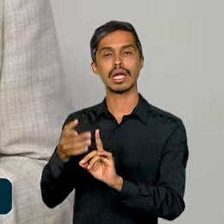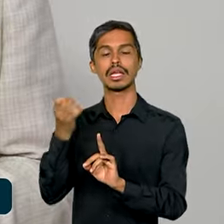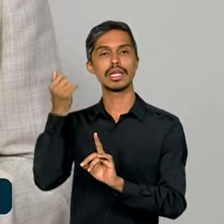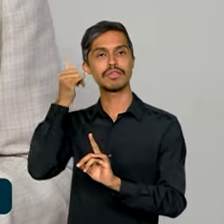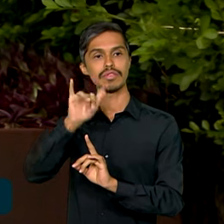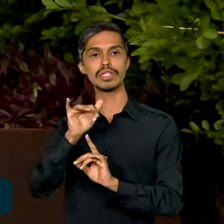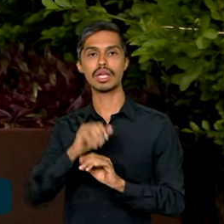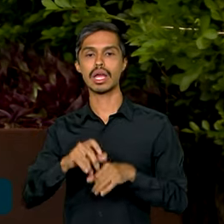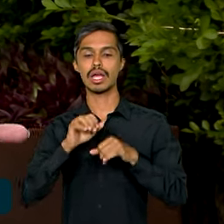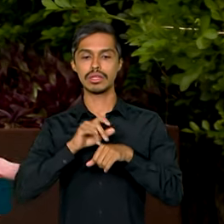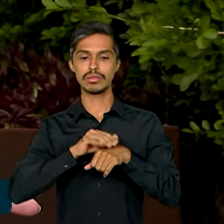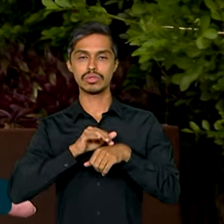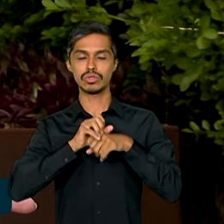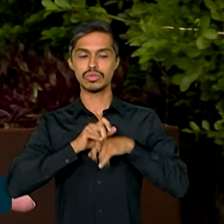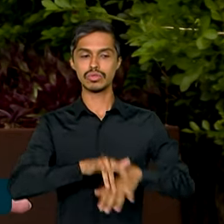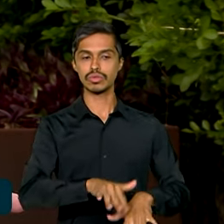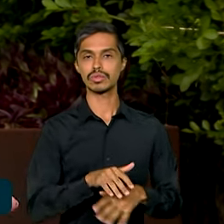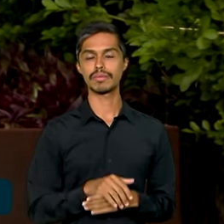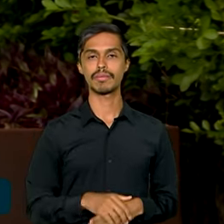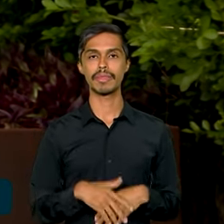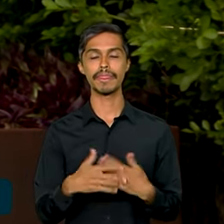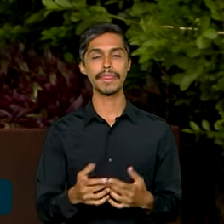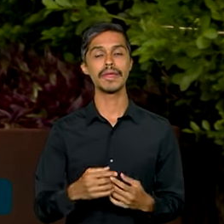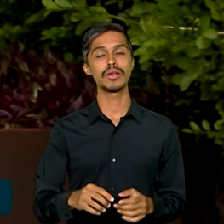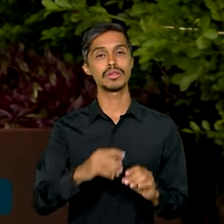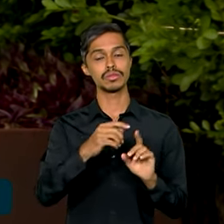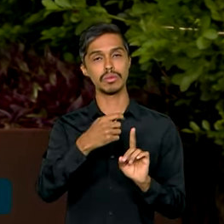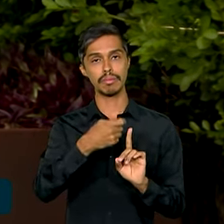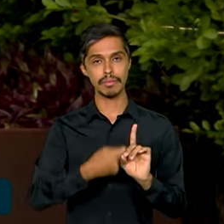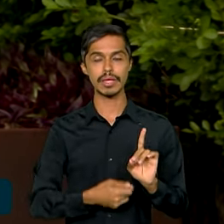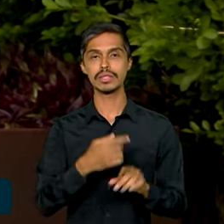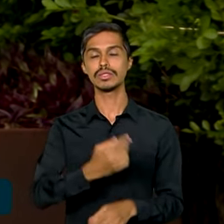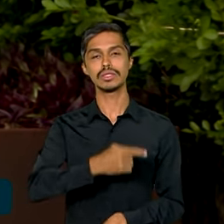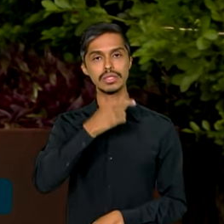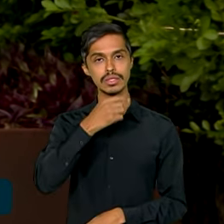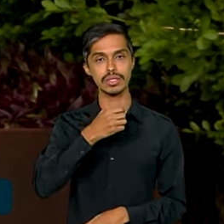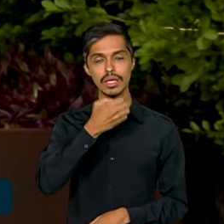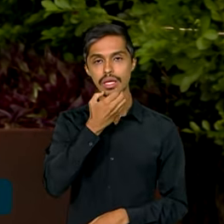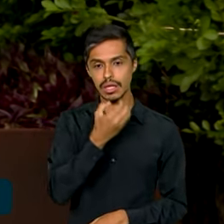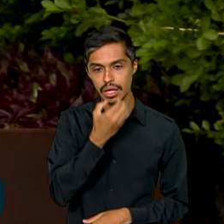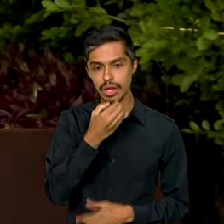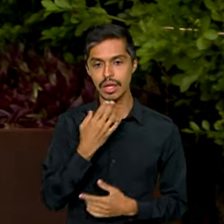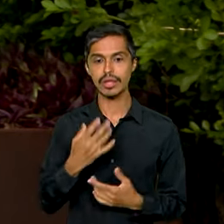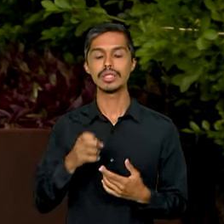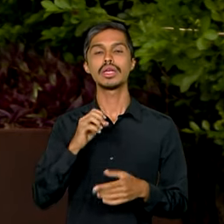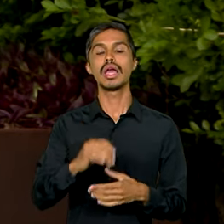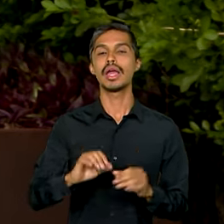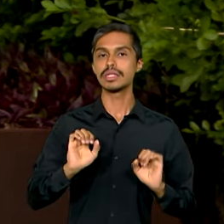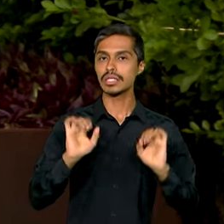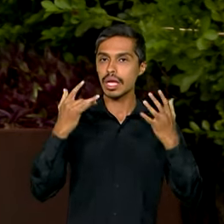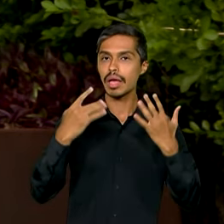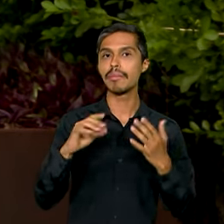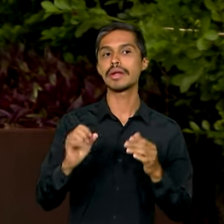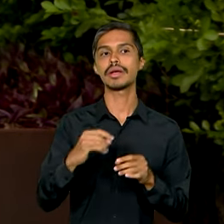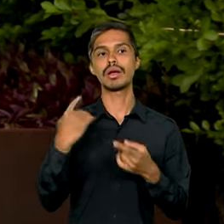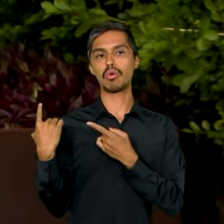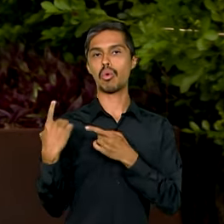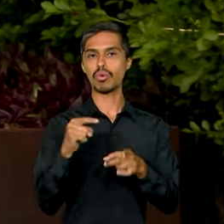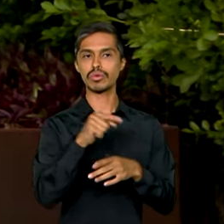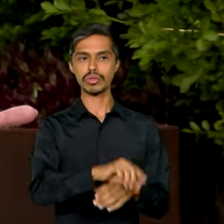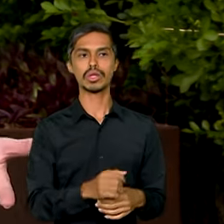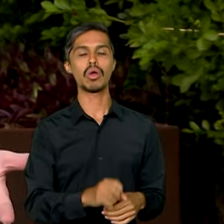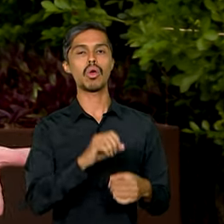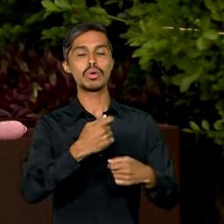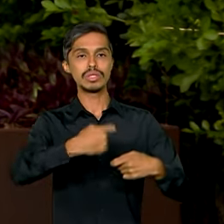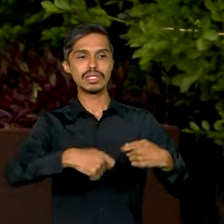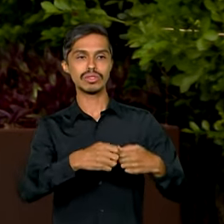a transmissão vertical. O mês de dezembro é dedicado à conscientização sobre as infecções sexualmente transmissíveis, com campanhas